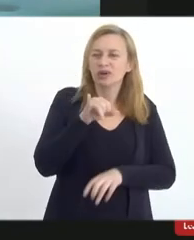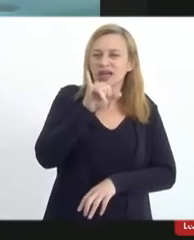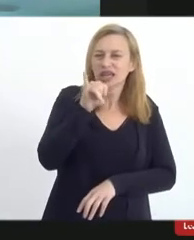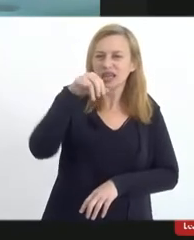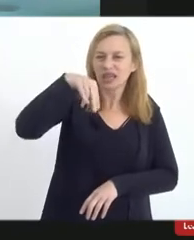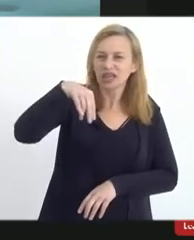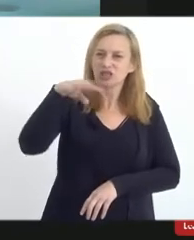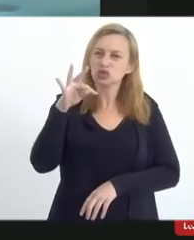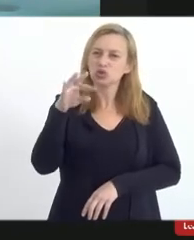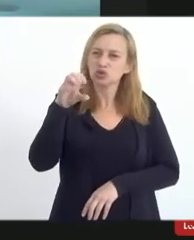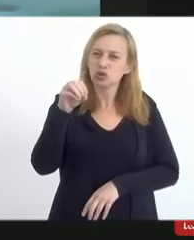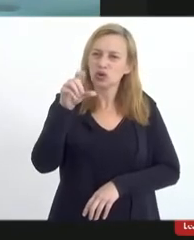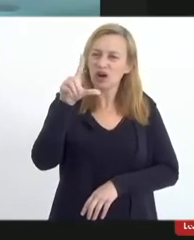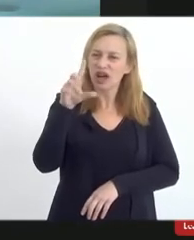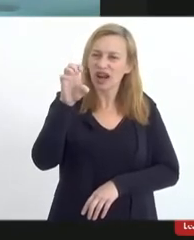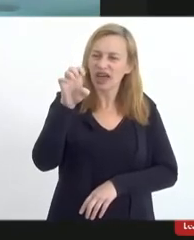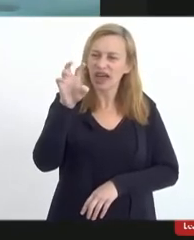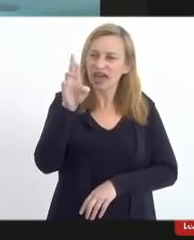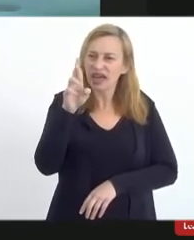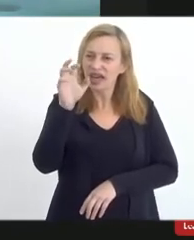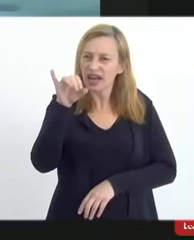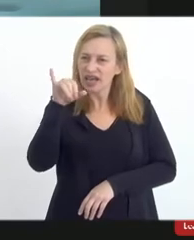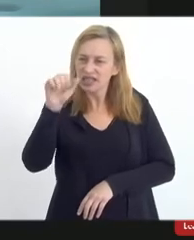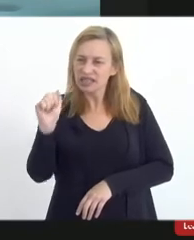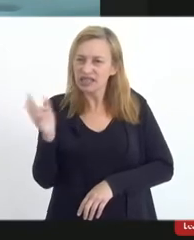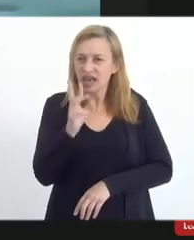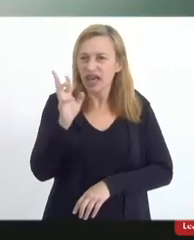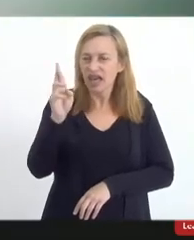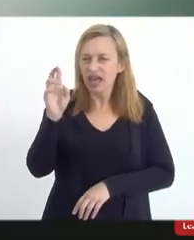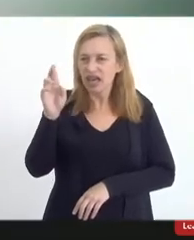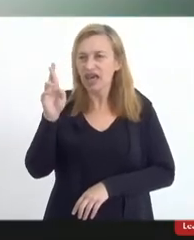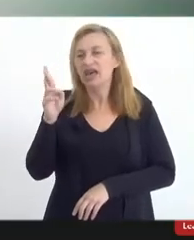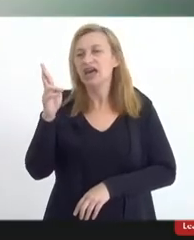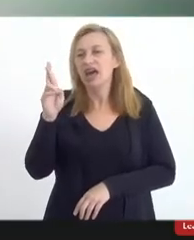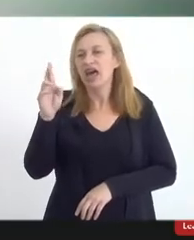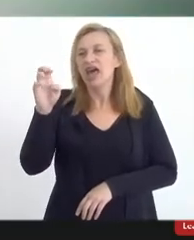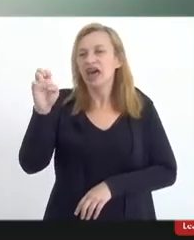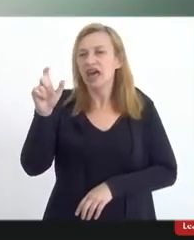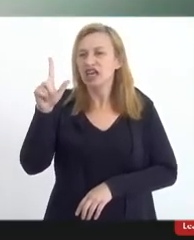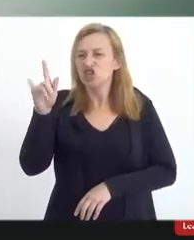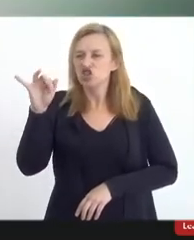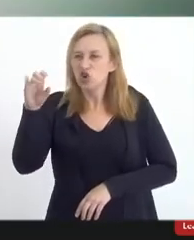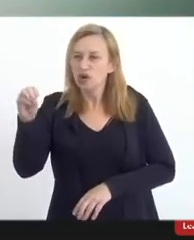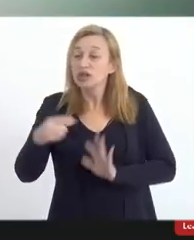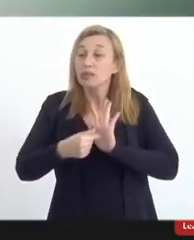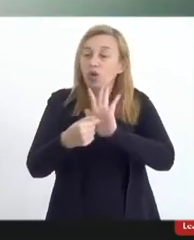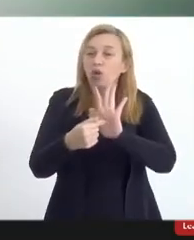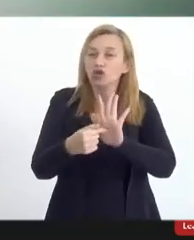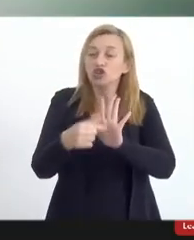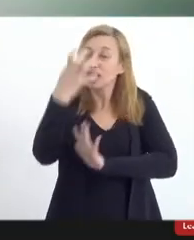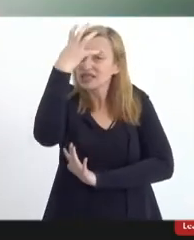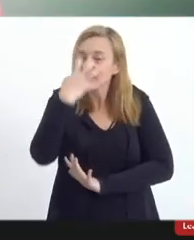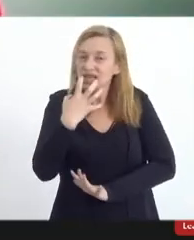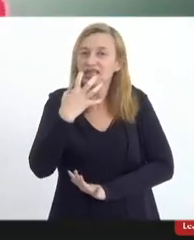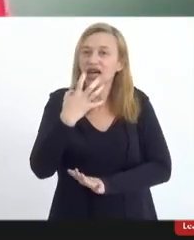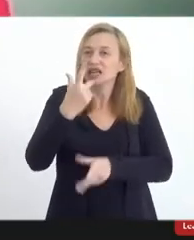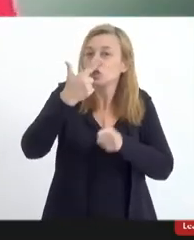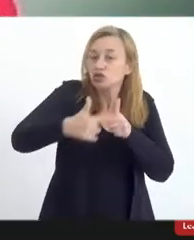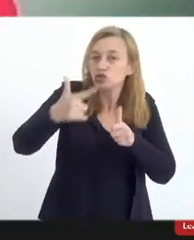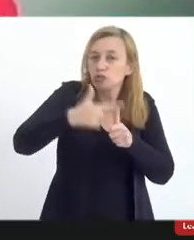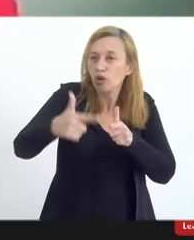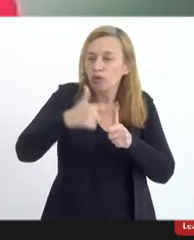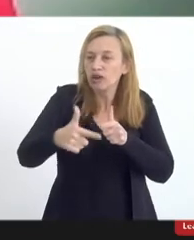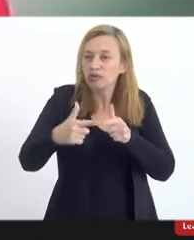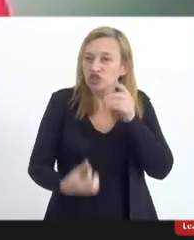demais para retratar a gravidade dos problemas que são criados pela